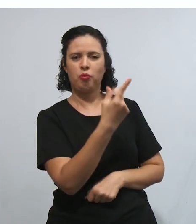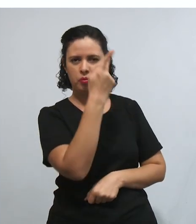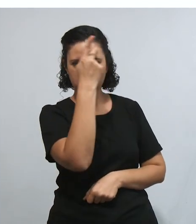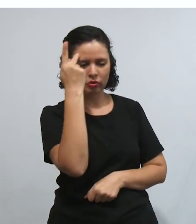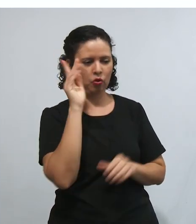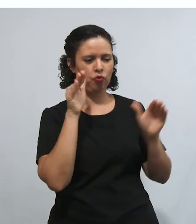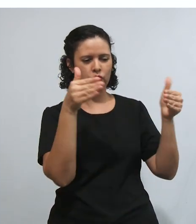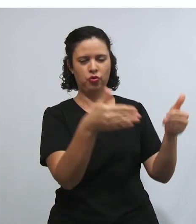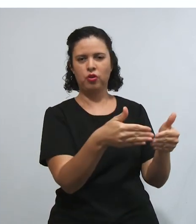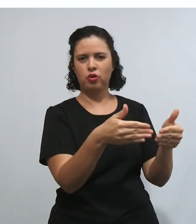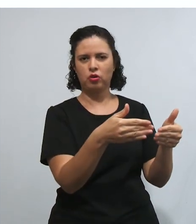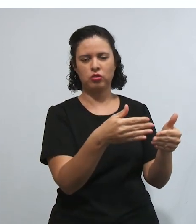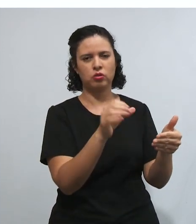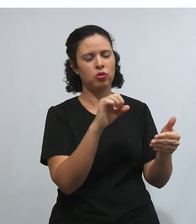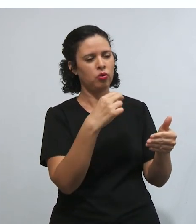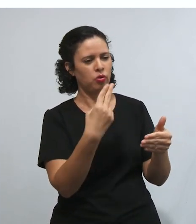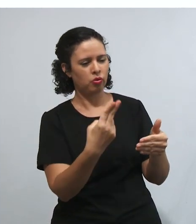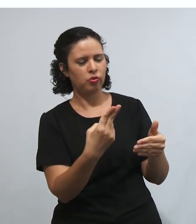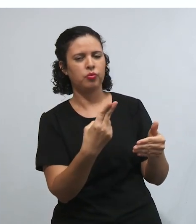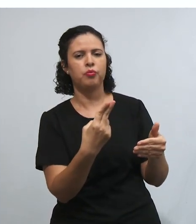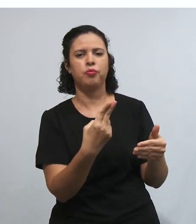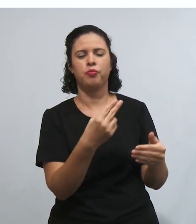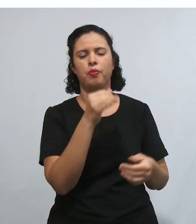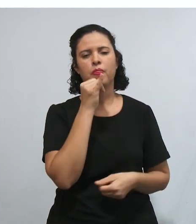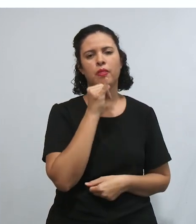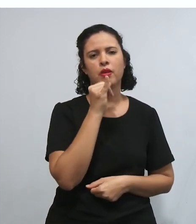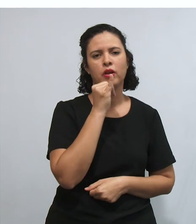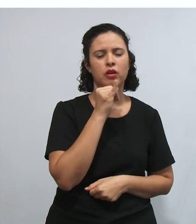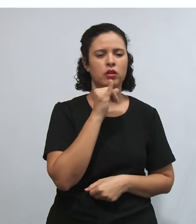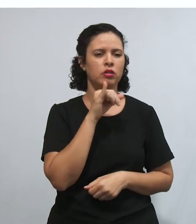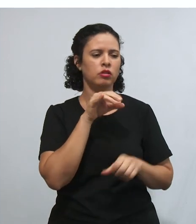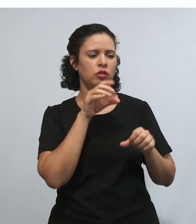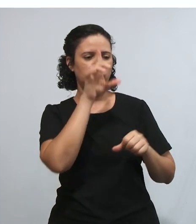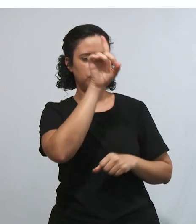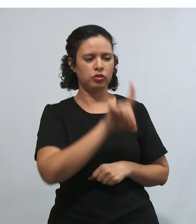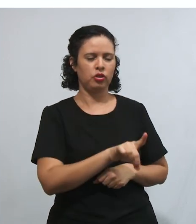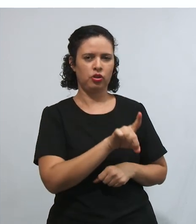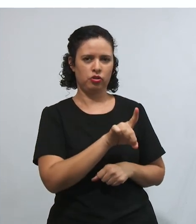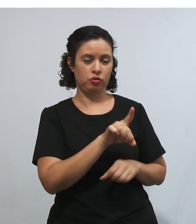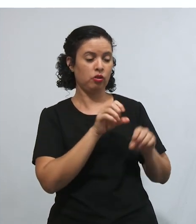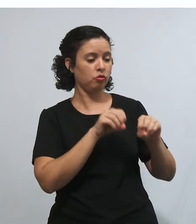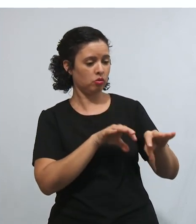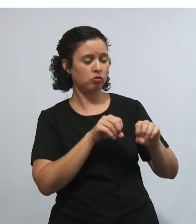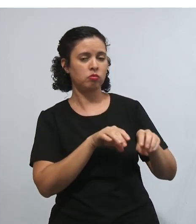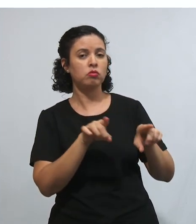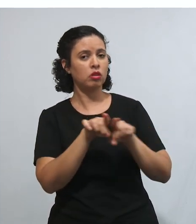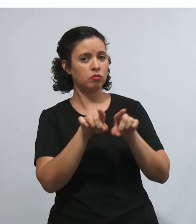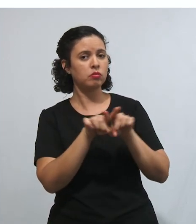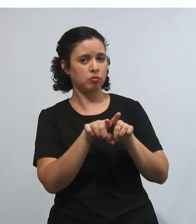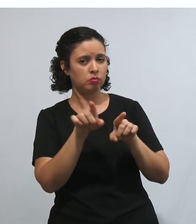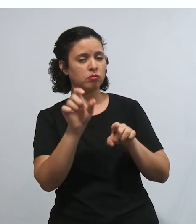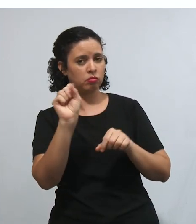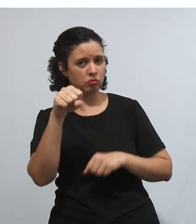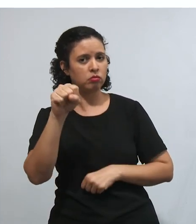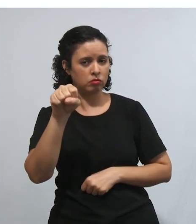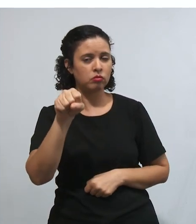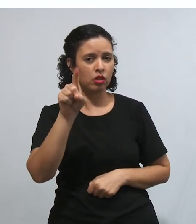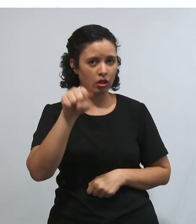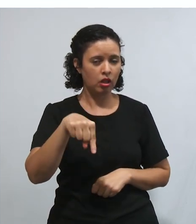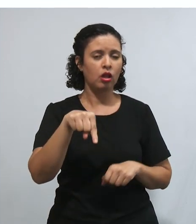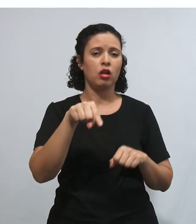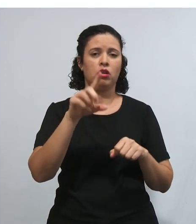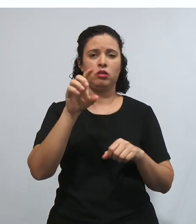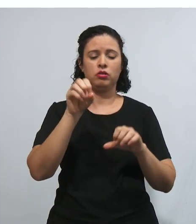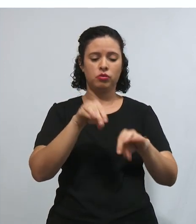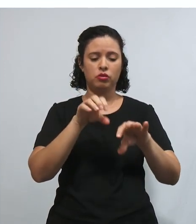Ah, o direito à educação, que se refere a uma coletividade, também. O direito à educação, sim, direito a uma